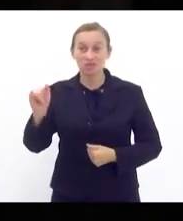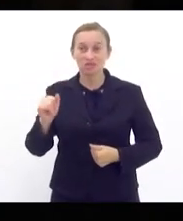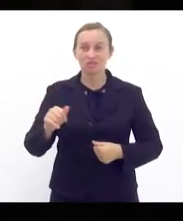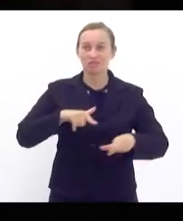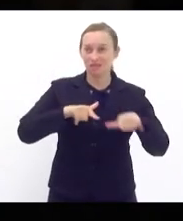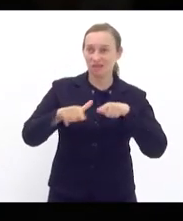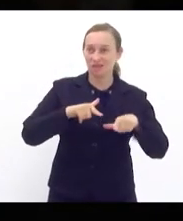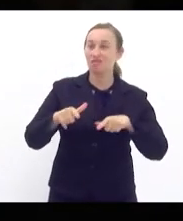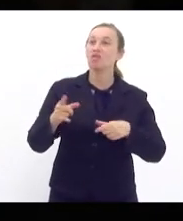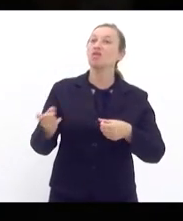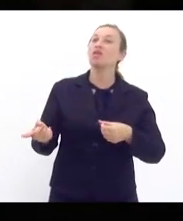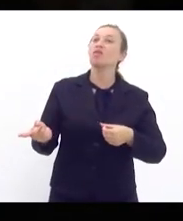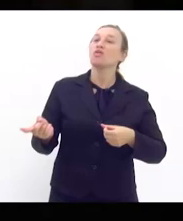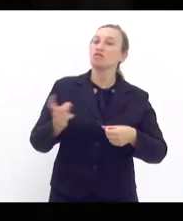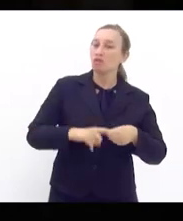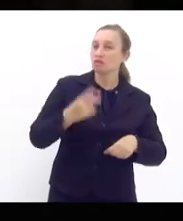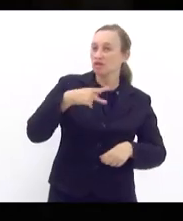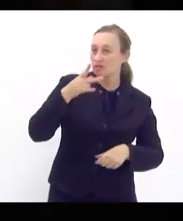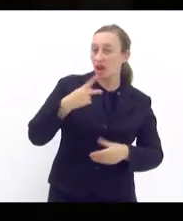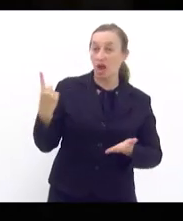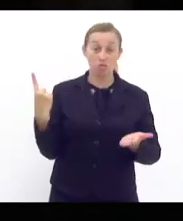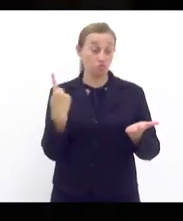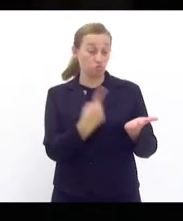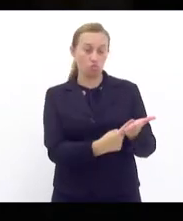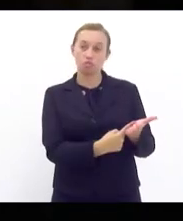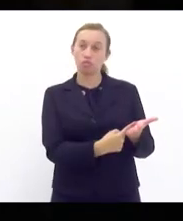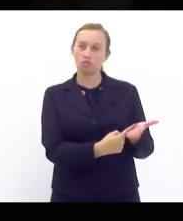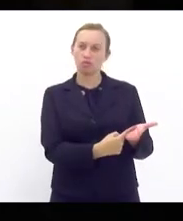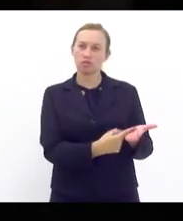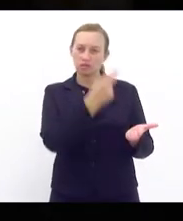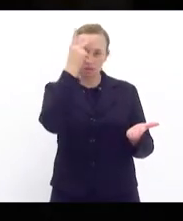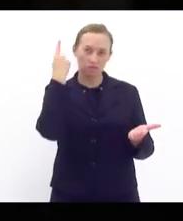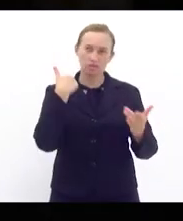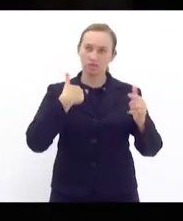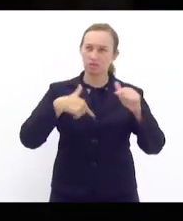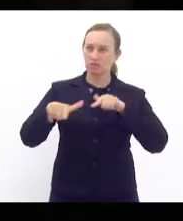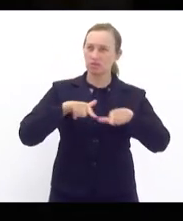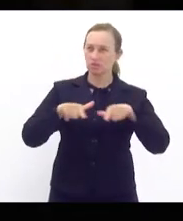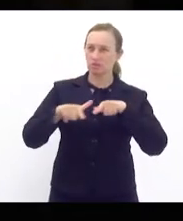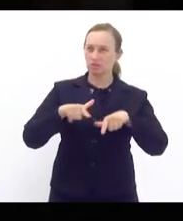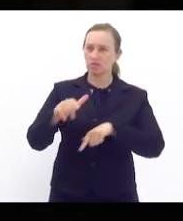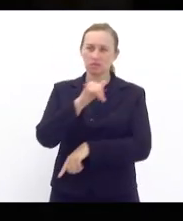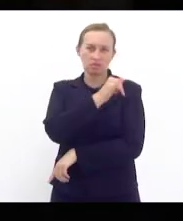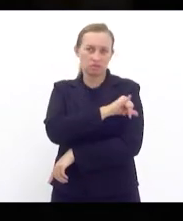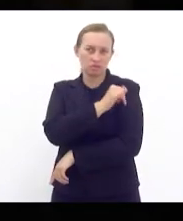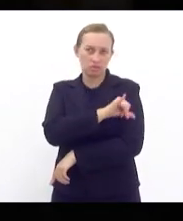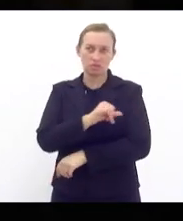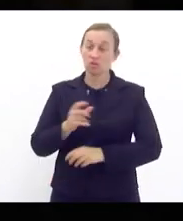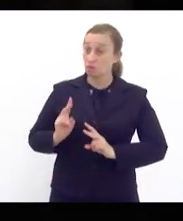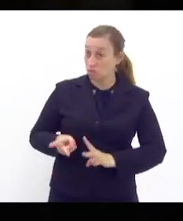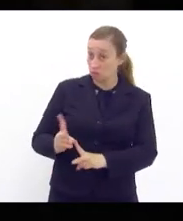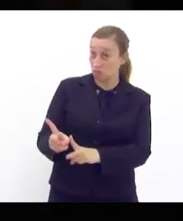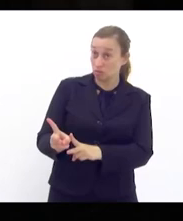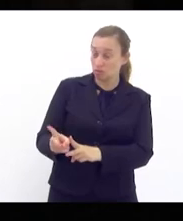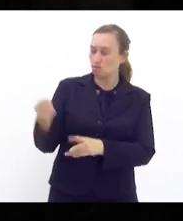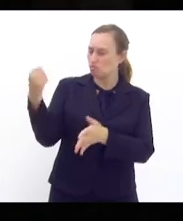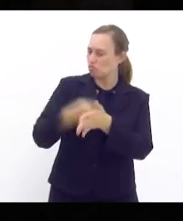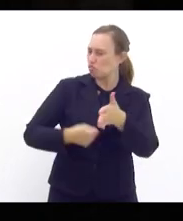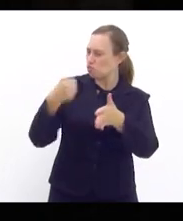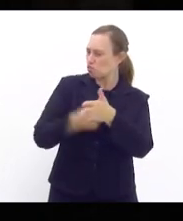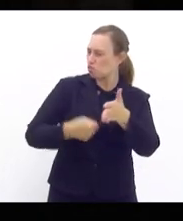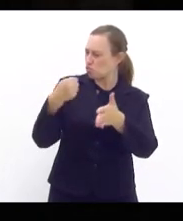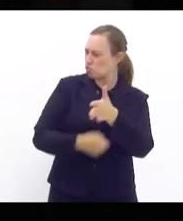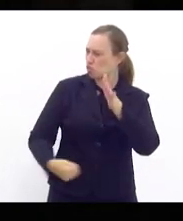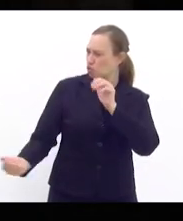eu reafirmo o meu compromisso com os trabalhadores e as trabalhadoras do Rio de Janeiro eu continuarei lutando